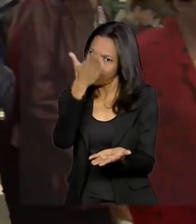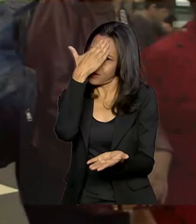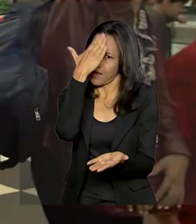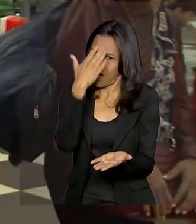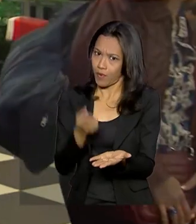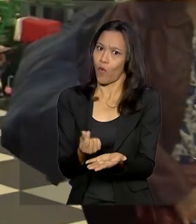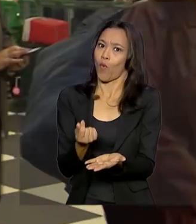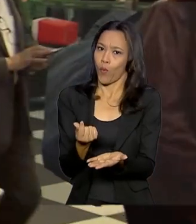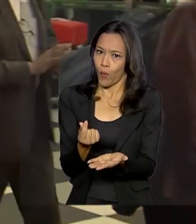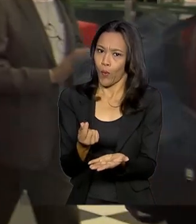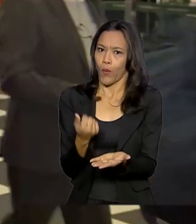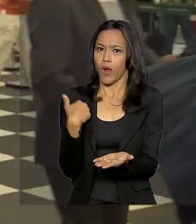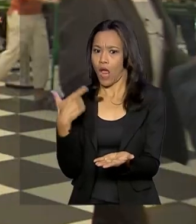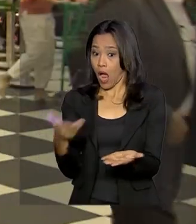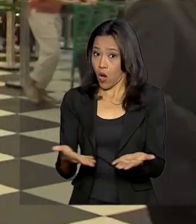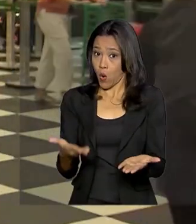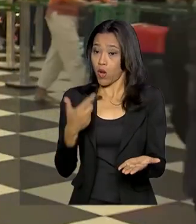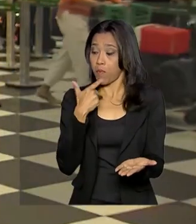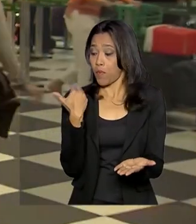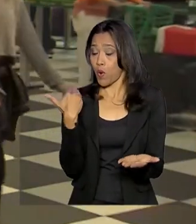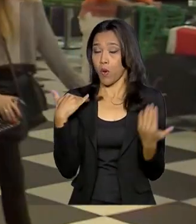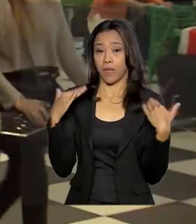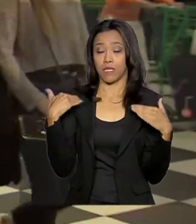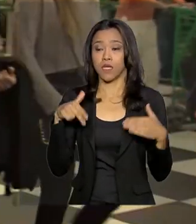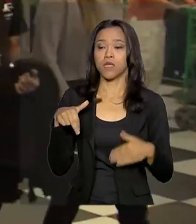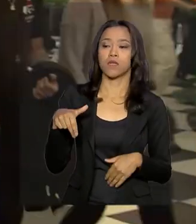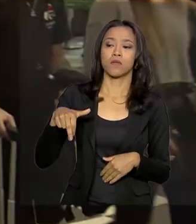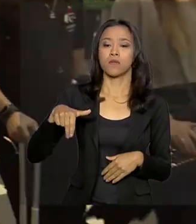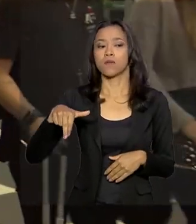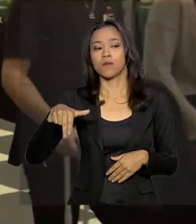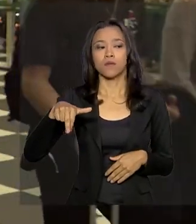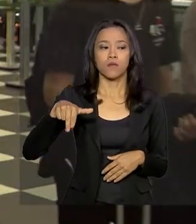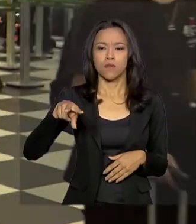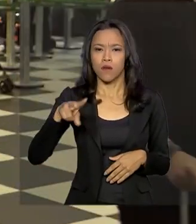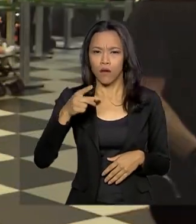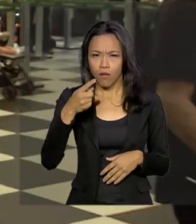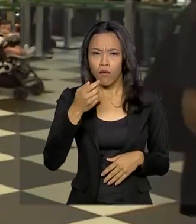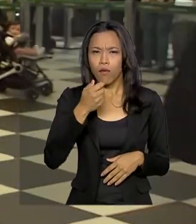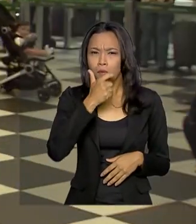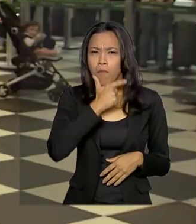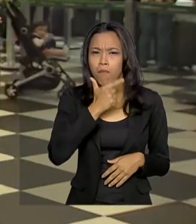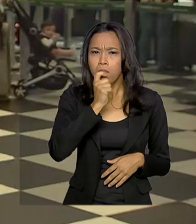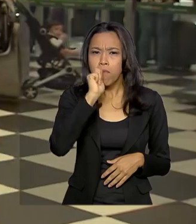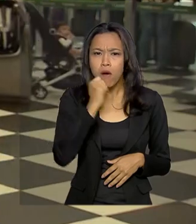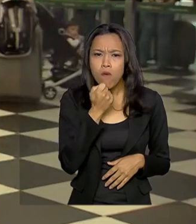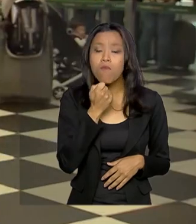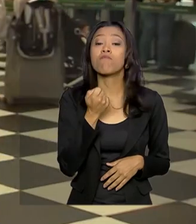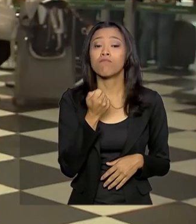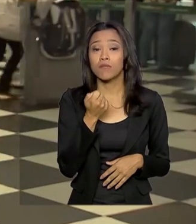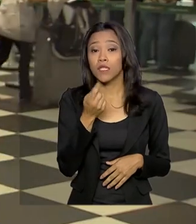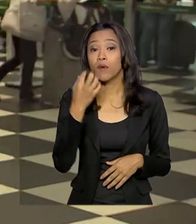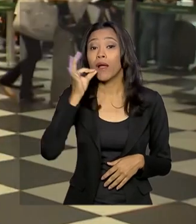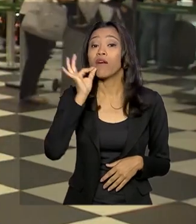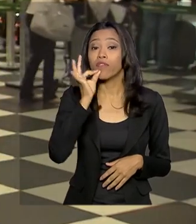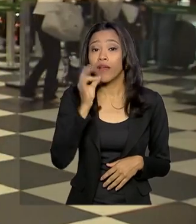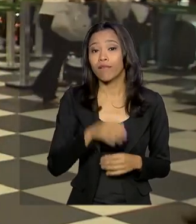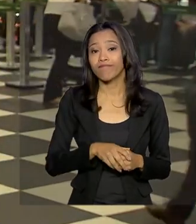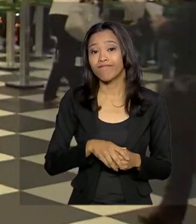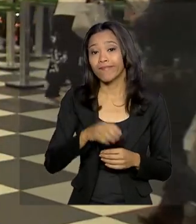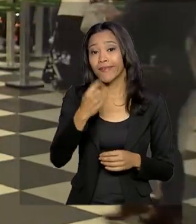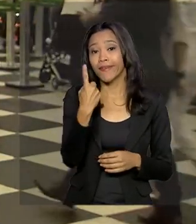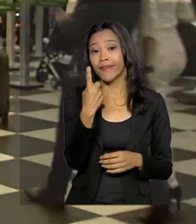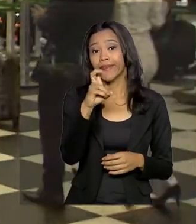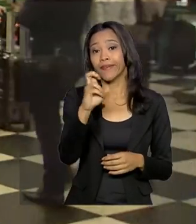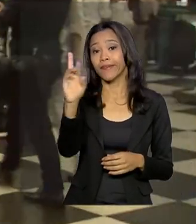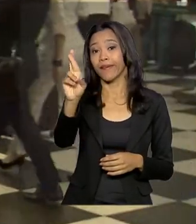falando. Eu dei uma volta agora há pouco aqui pelo aeroporto de Congonhas, um pão de queijo e um café não sai por menos de 15